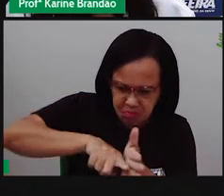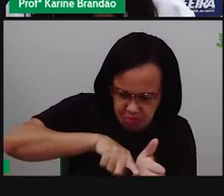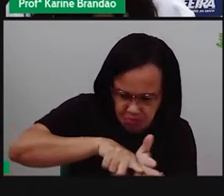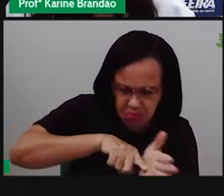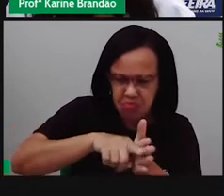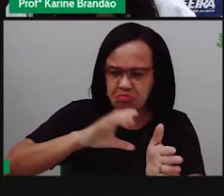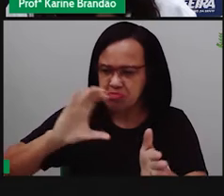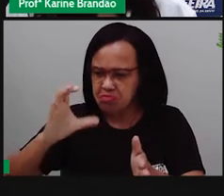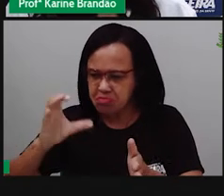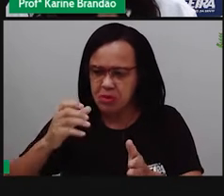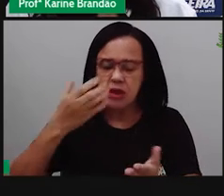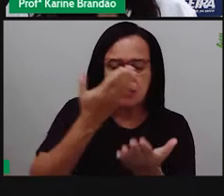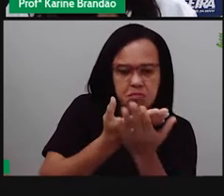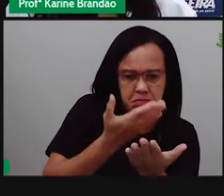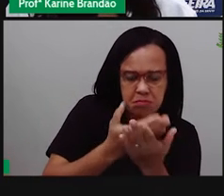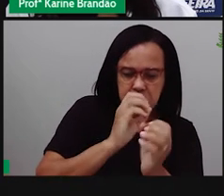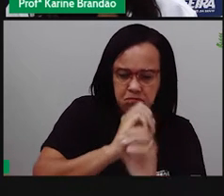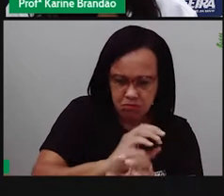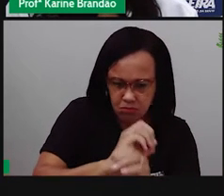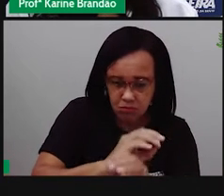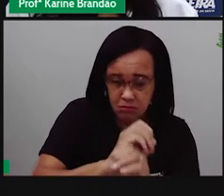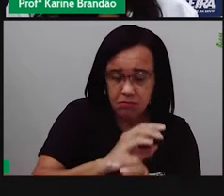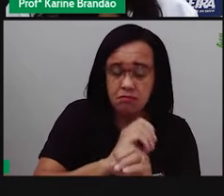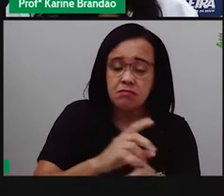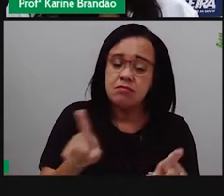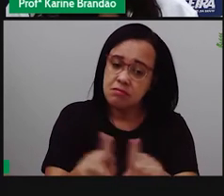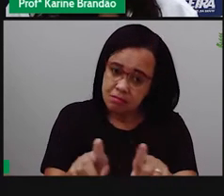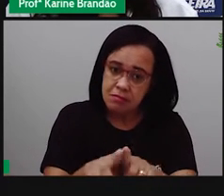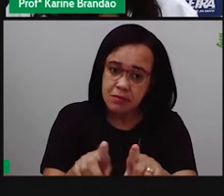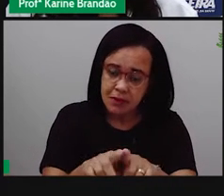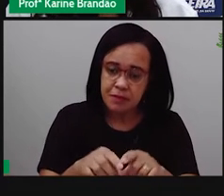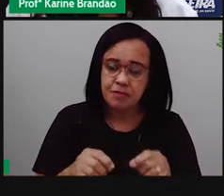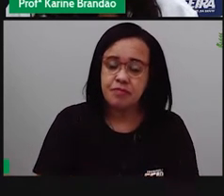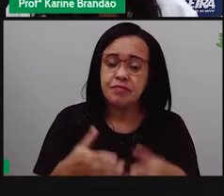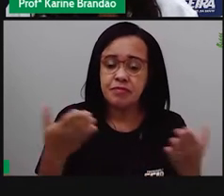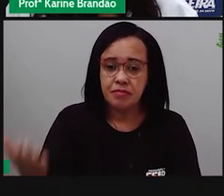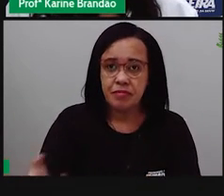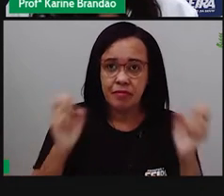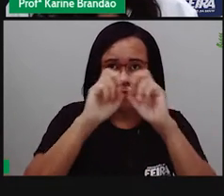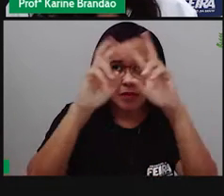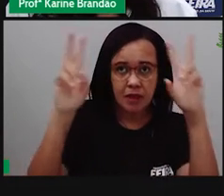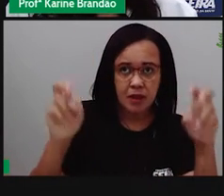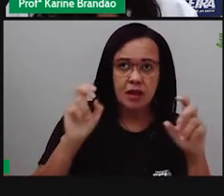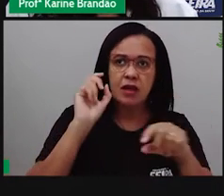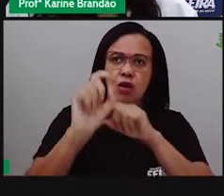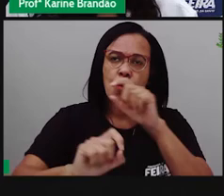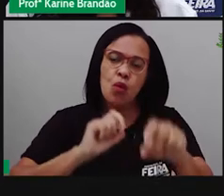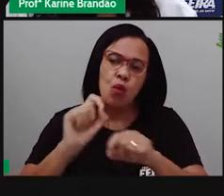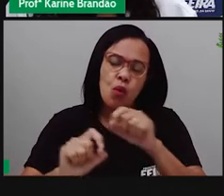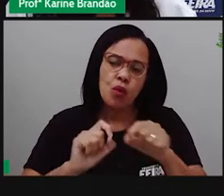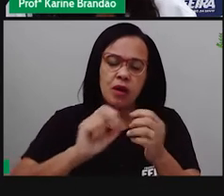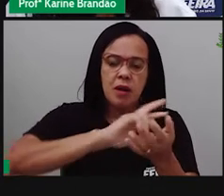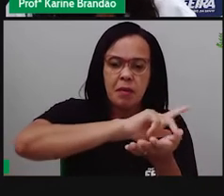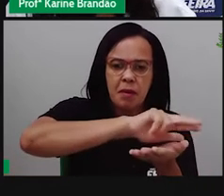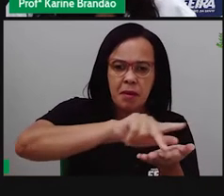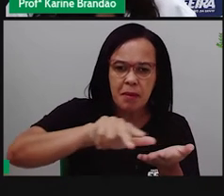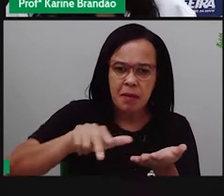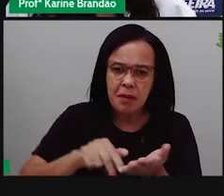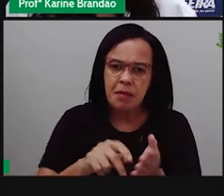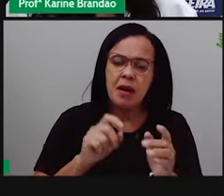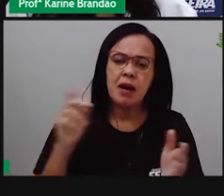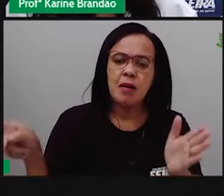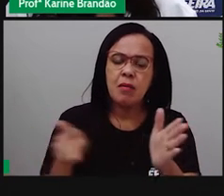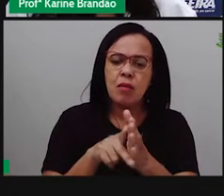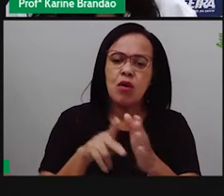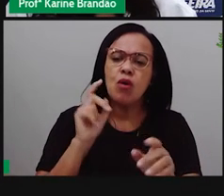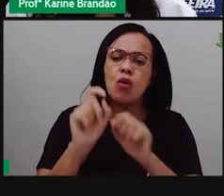ciência na educação. E ela traz algumas ideias que fazem parte